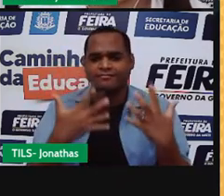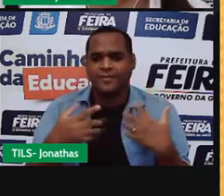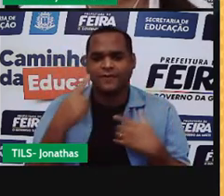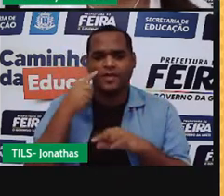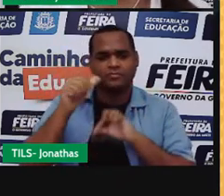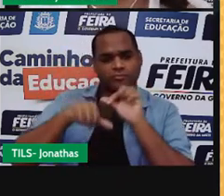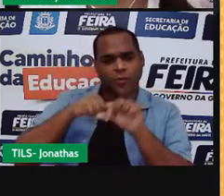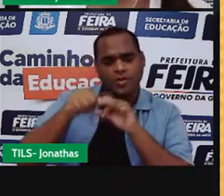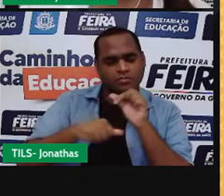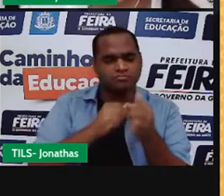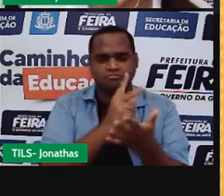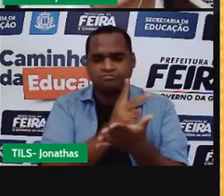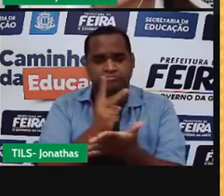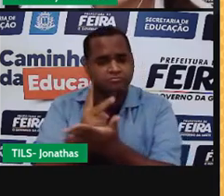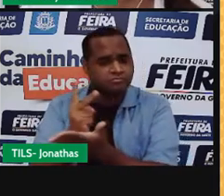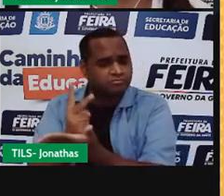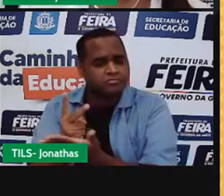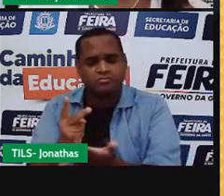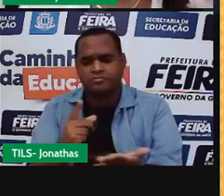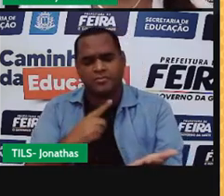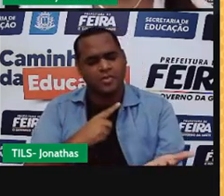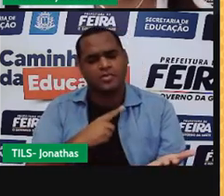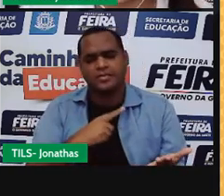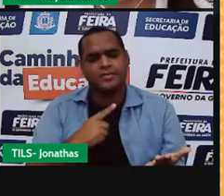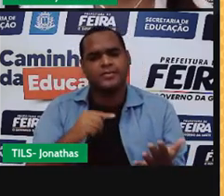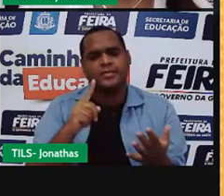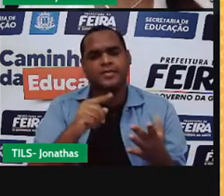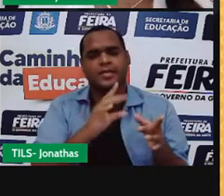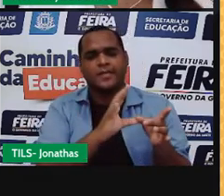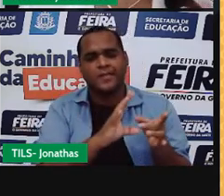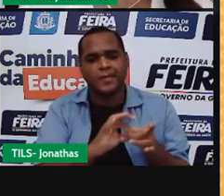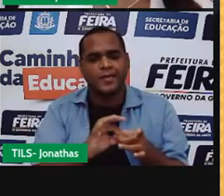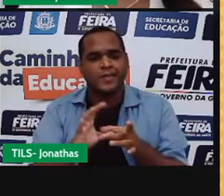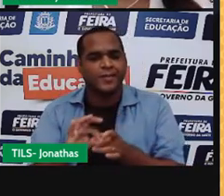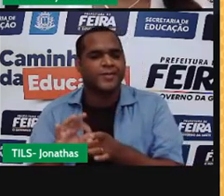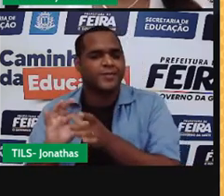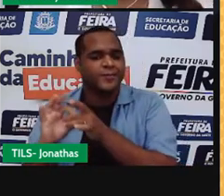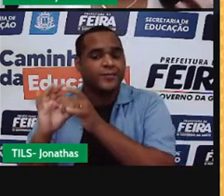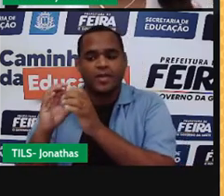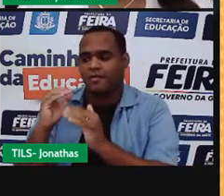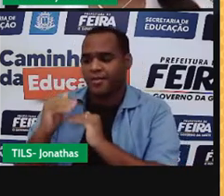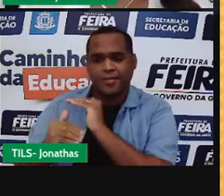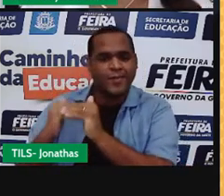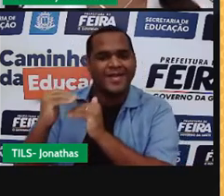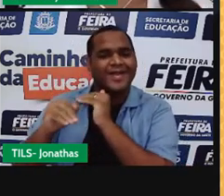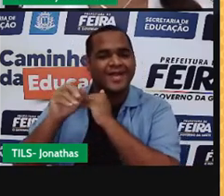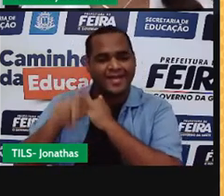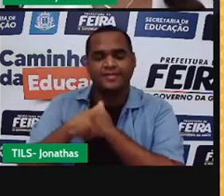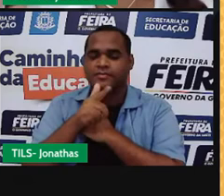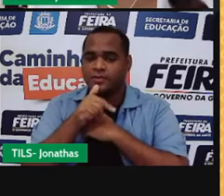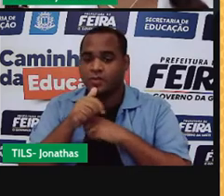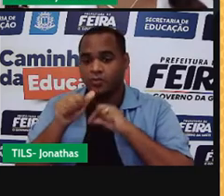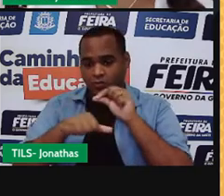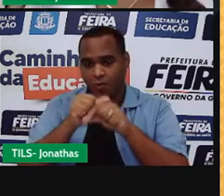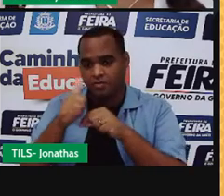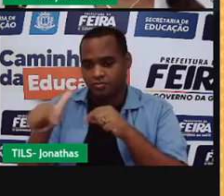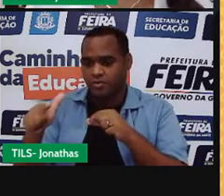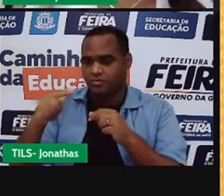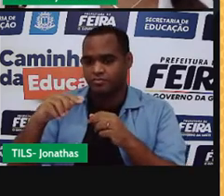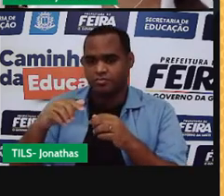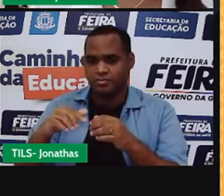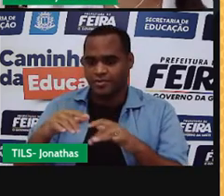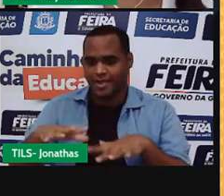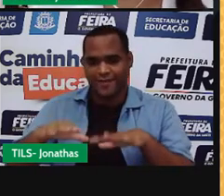mudanças acontecendo o tempo inteiro. E o que é esse ciclo da água? É aquele processo em que a água, ela evapora dos